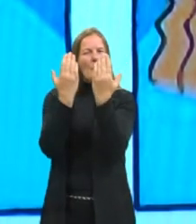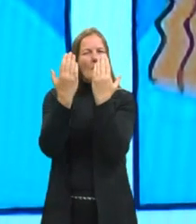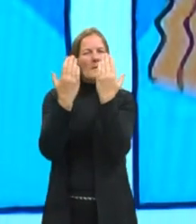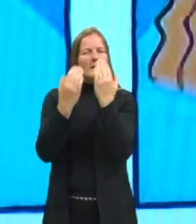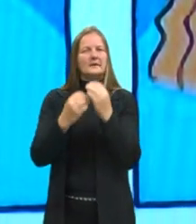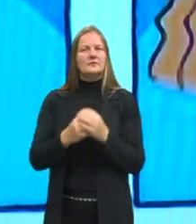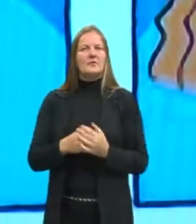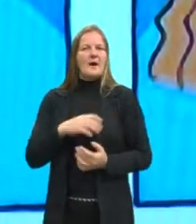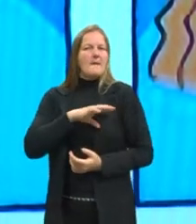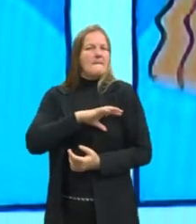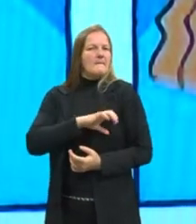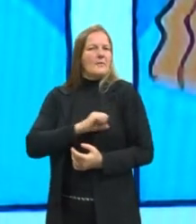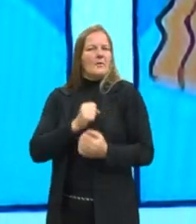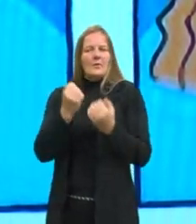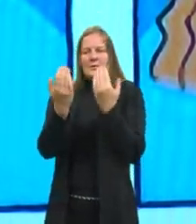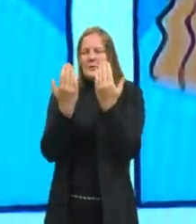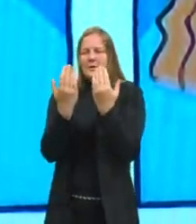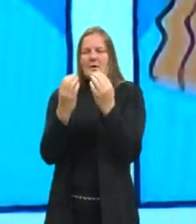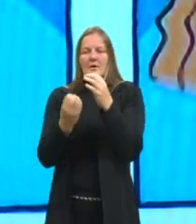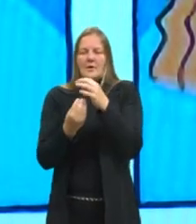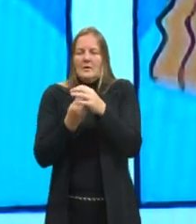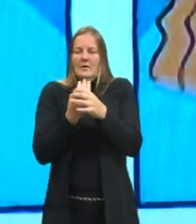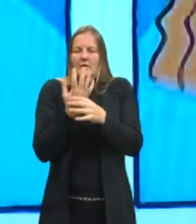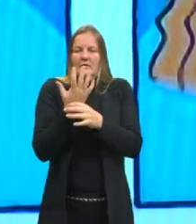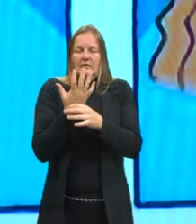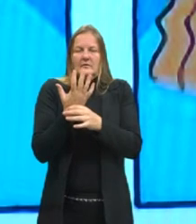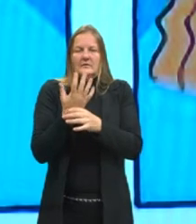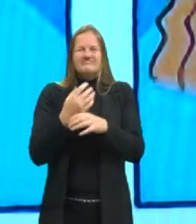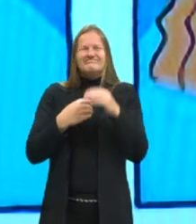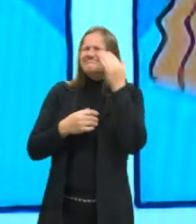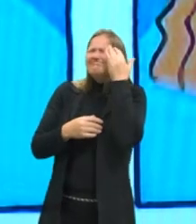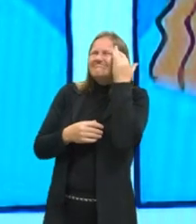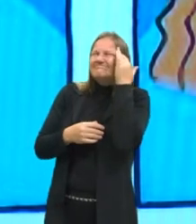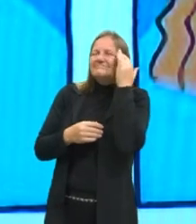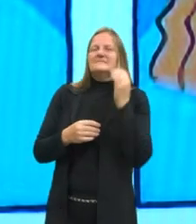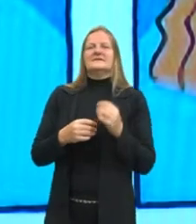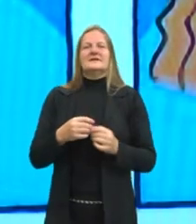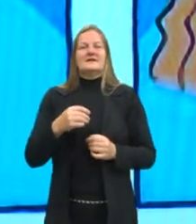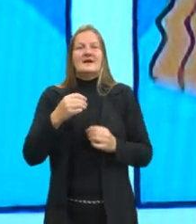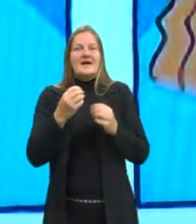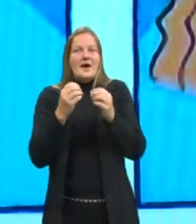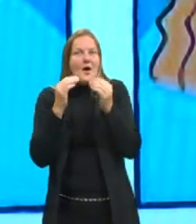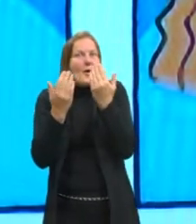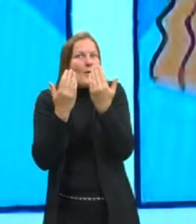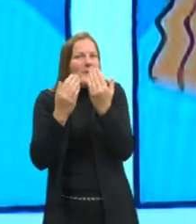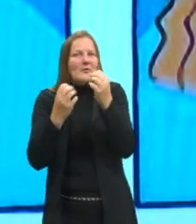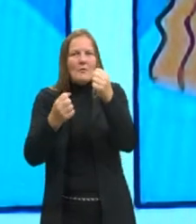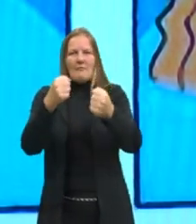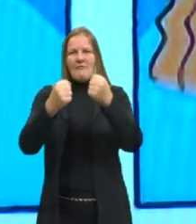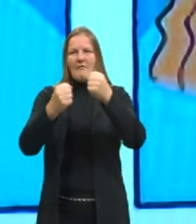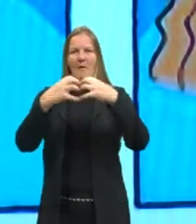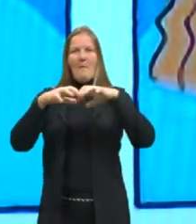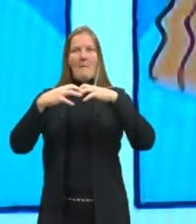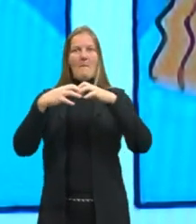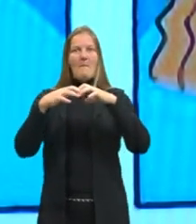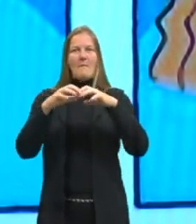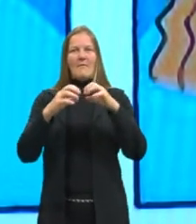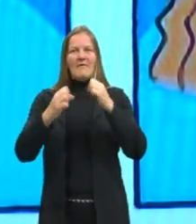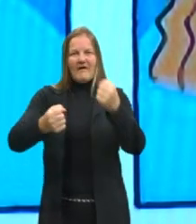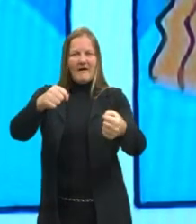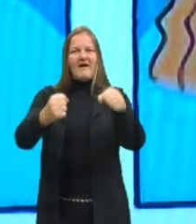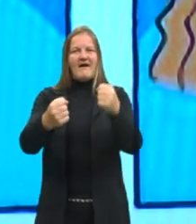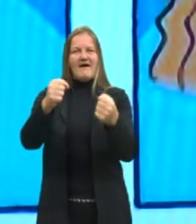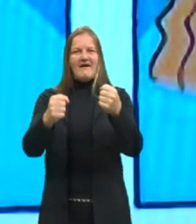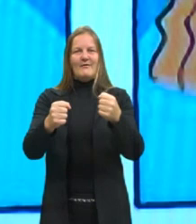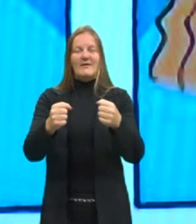entre as características do amor e as características do motor do carro. Ou ali no nosso primeiro